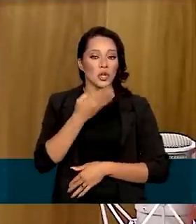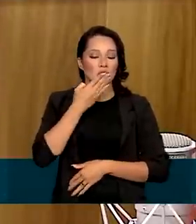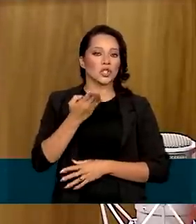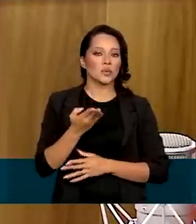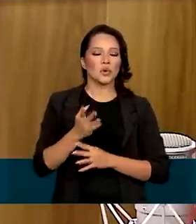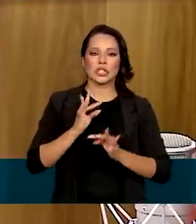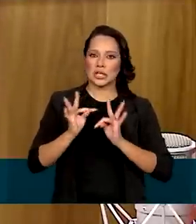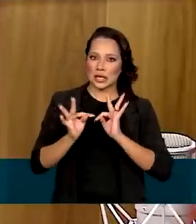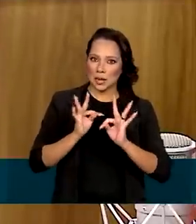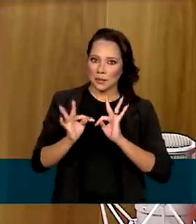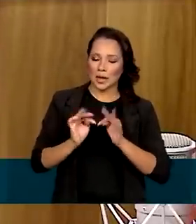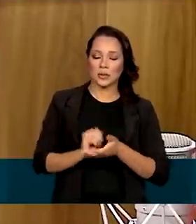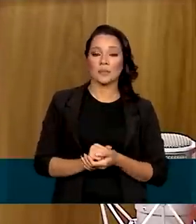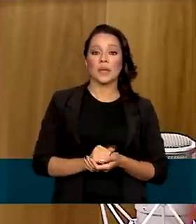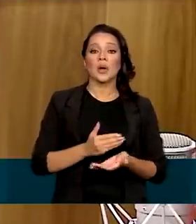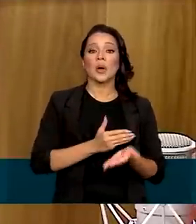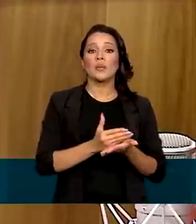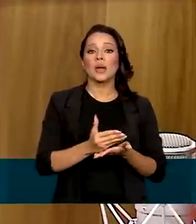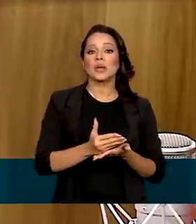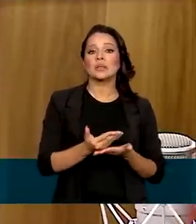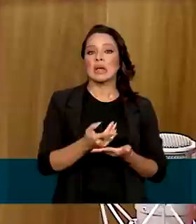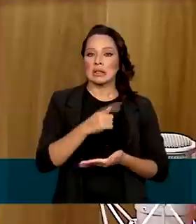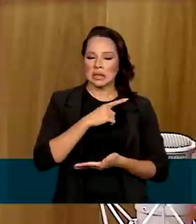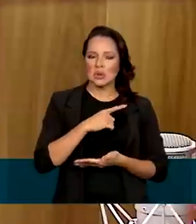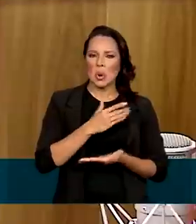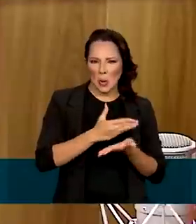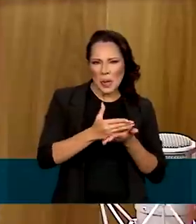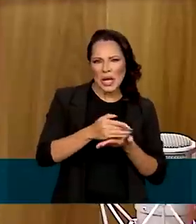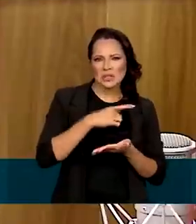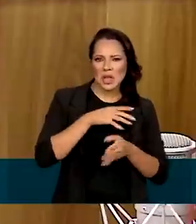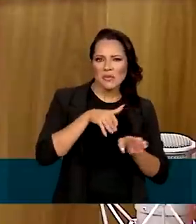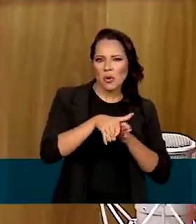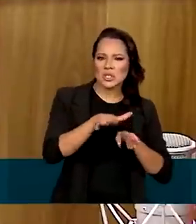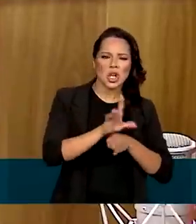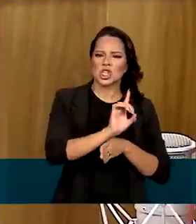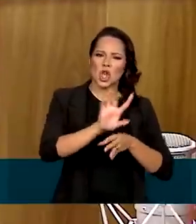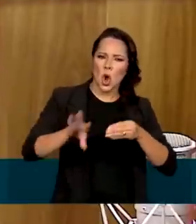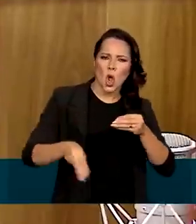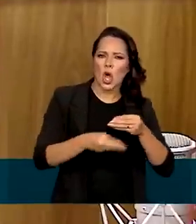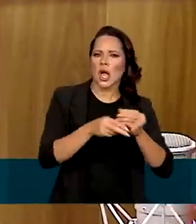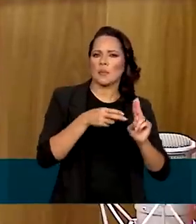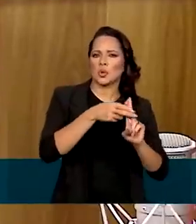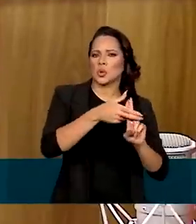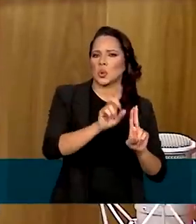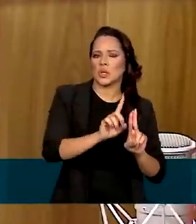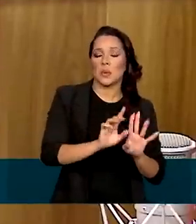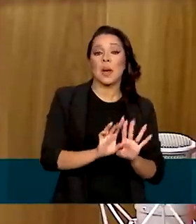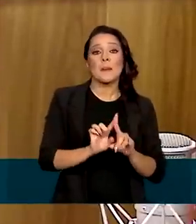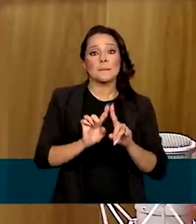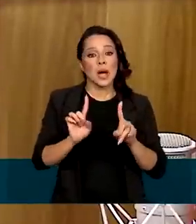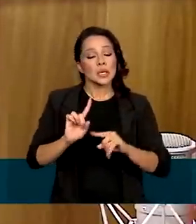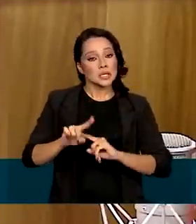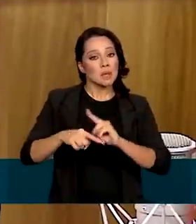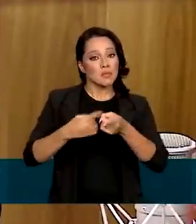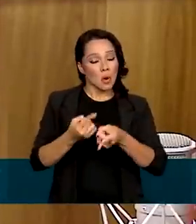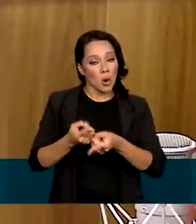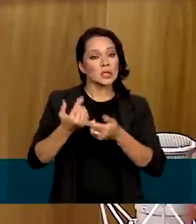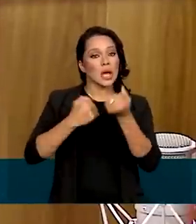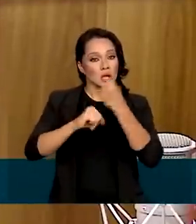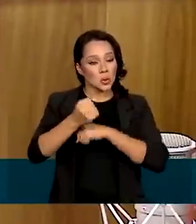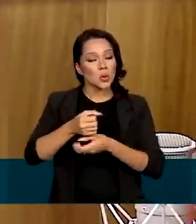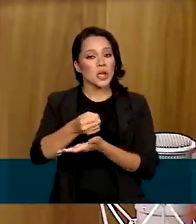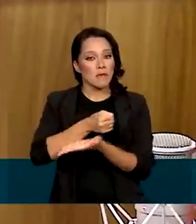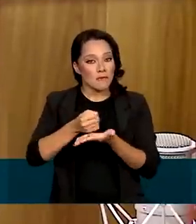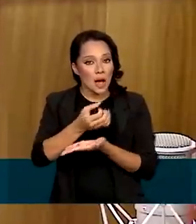terapia. Inicialmente, houve uma recomendação de não incorporação ao SUS, mas, posteriormente, a indústria